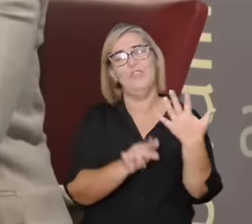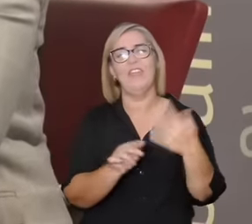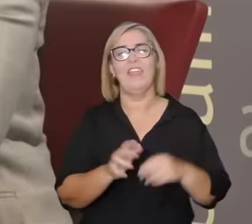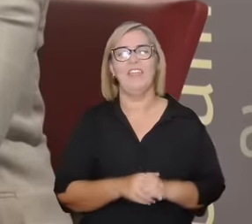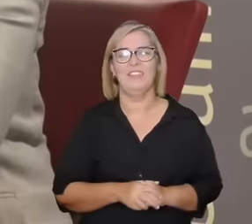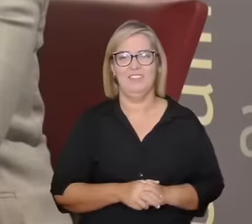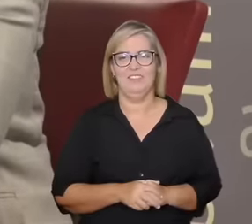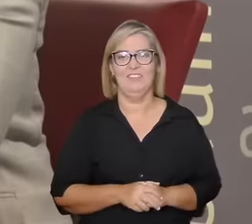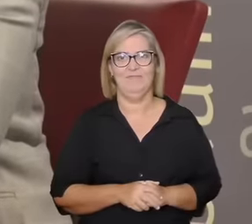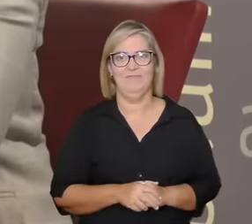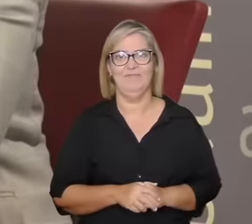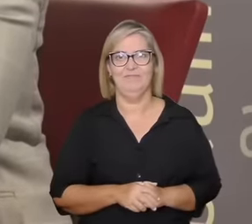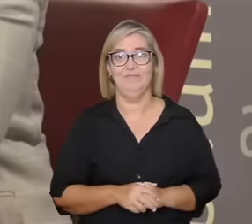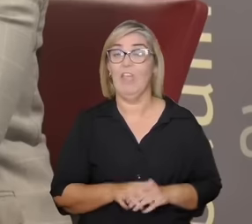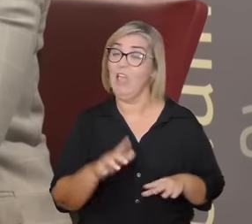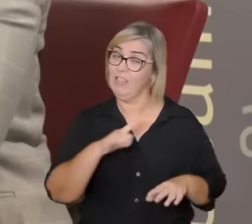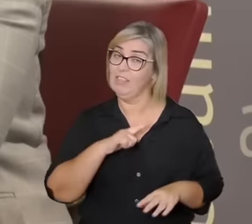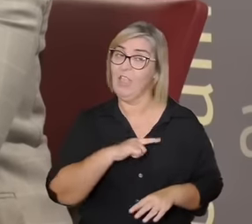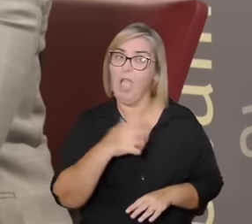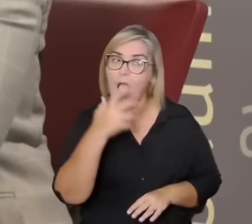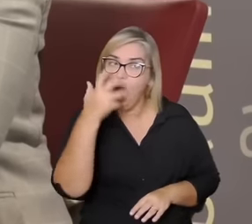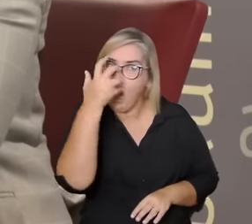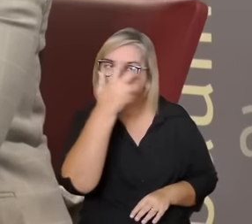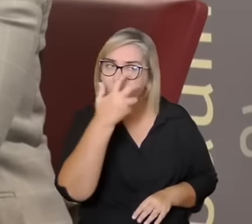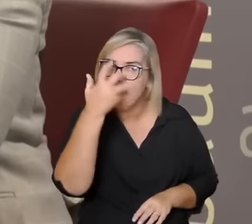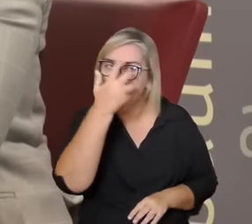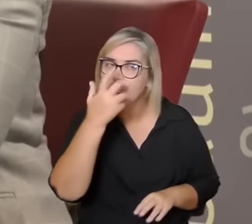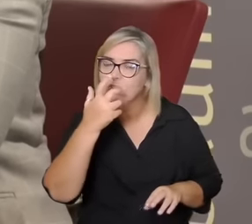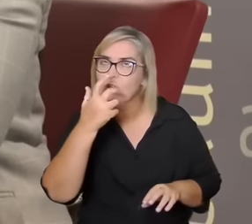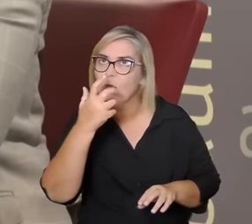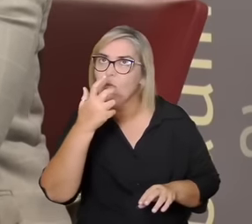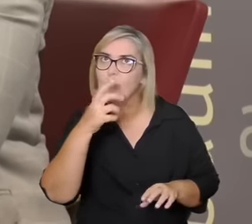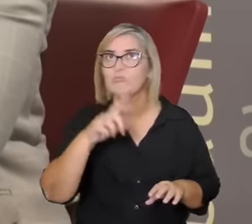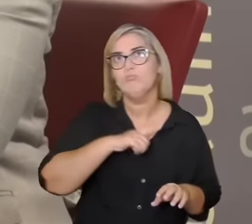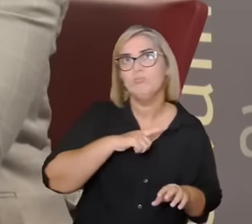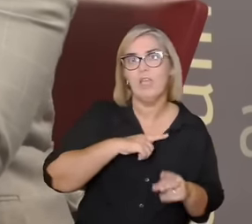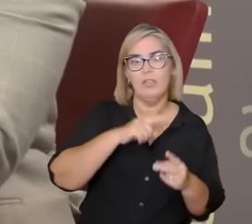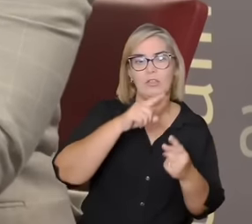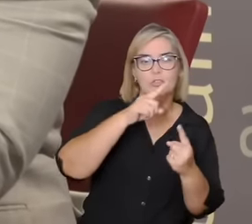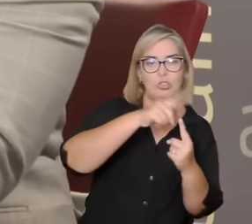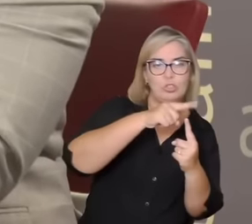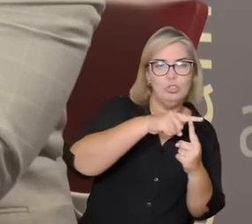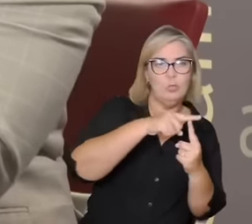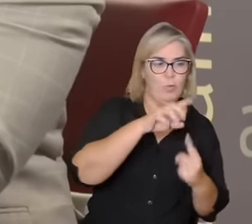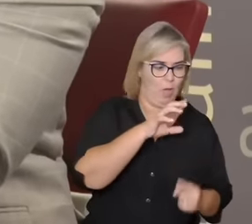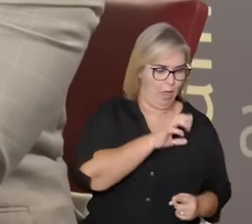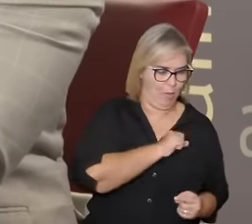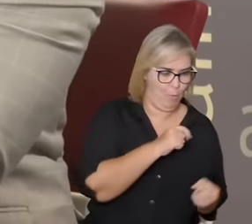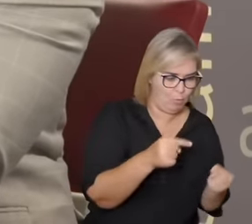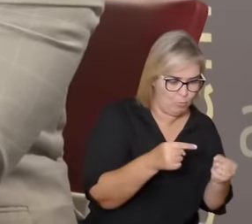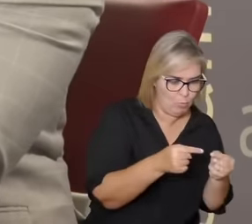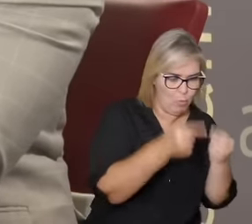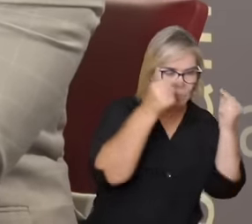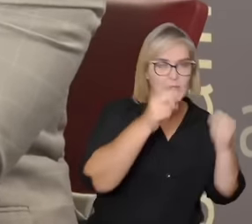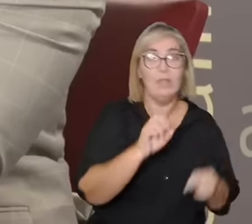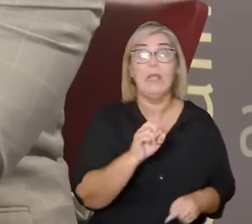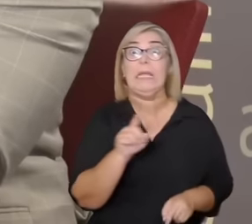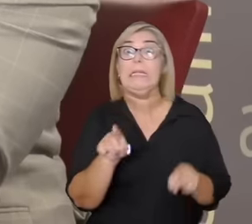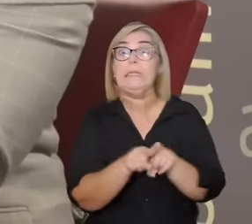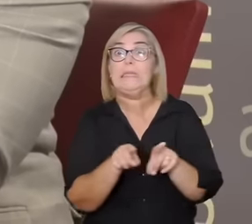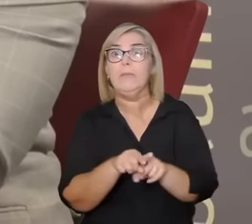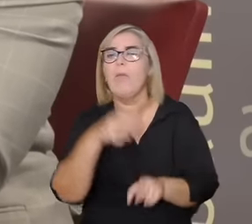do amor uma outra categoria diferente do amor mas a gente pensar uma categoria que ela é